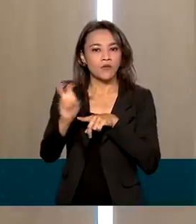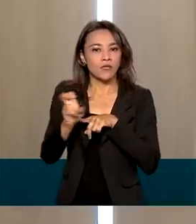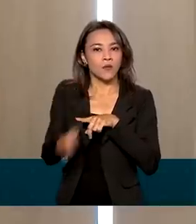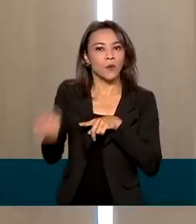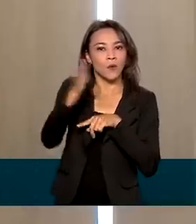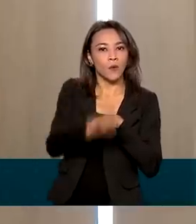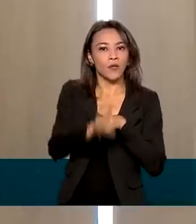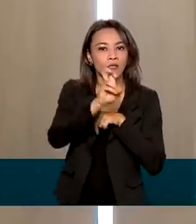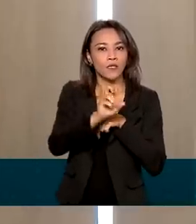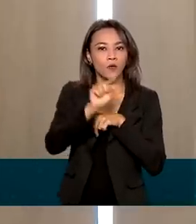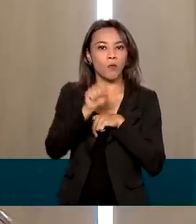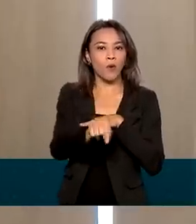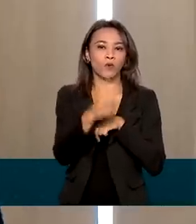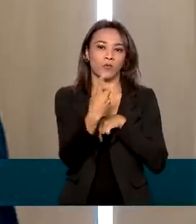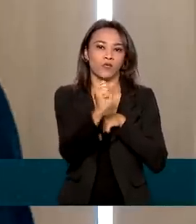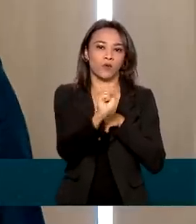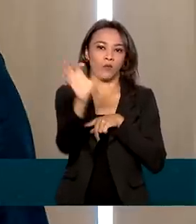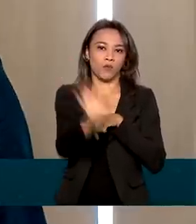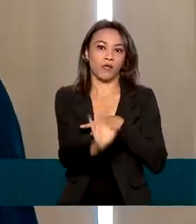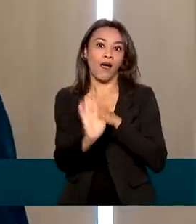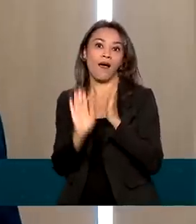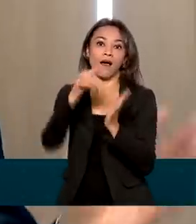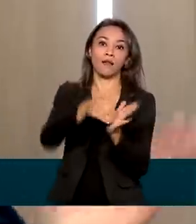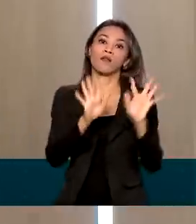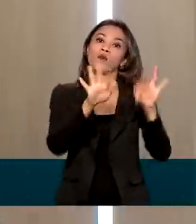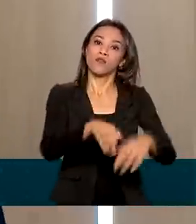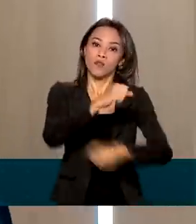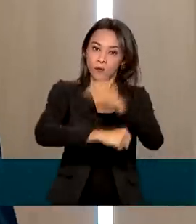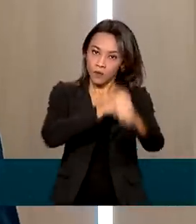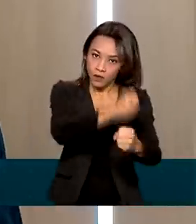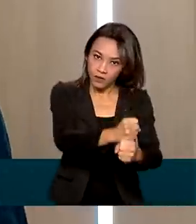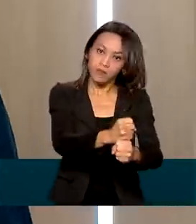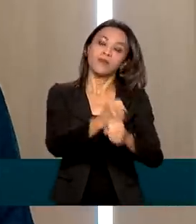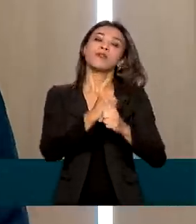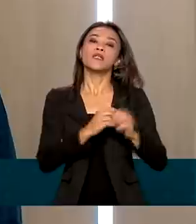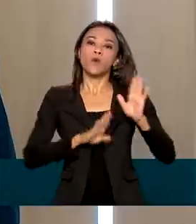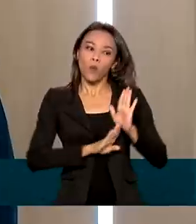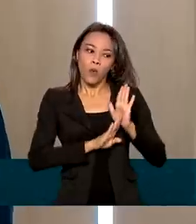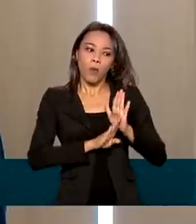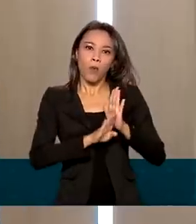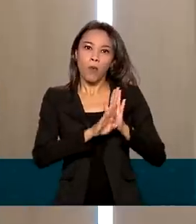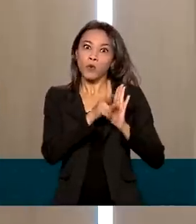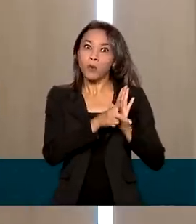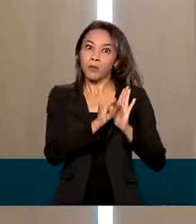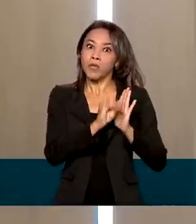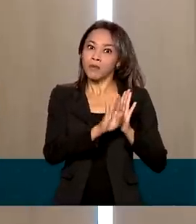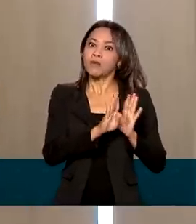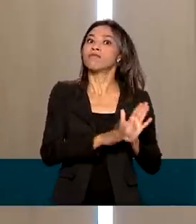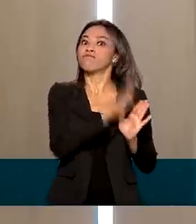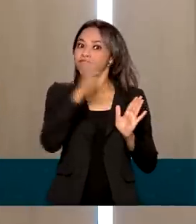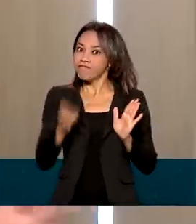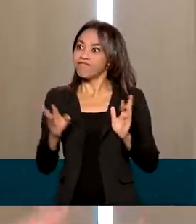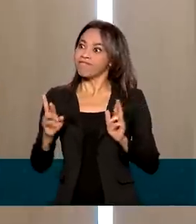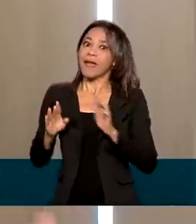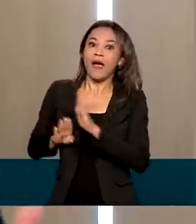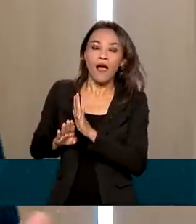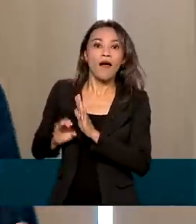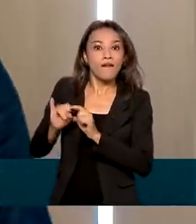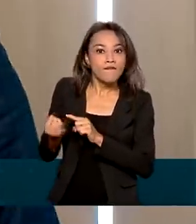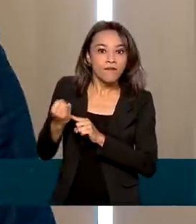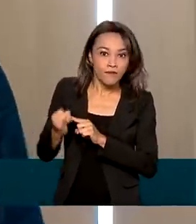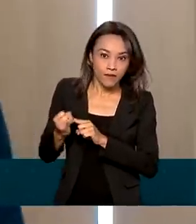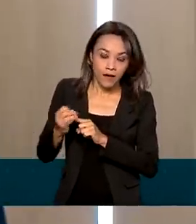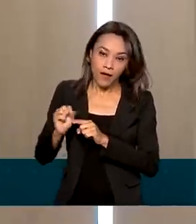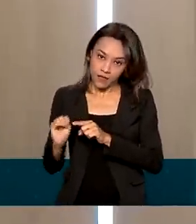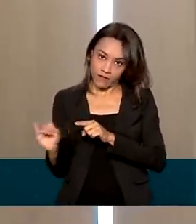5,18% até o final do ano. Junto com o crescimento do PIB, no entanto, cresceu também a expectativa em relação à inflação, ou seja, ao